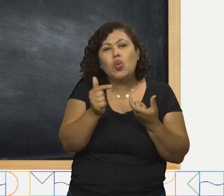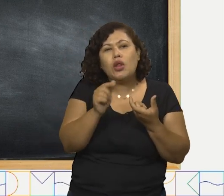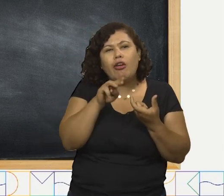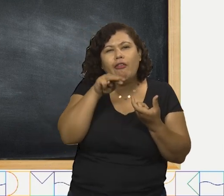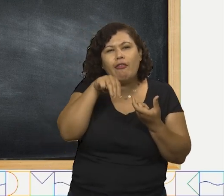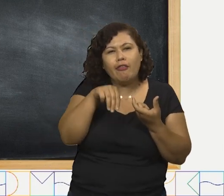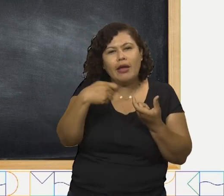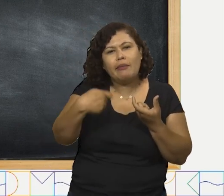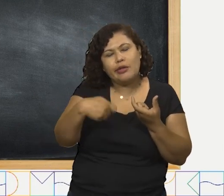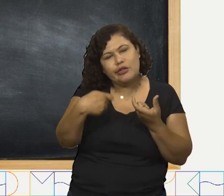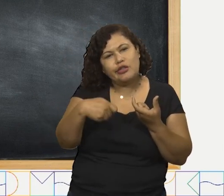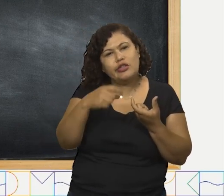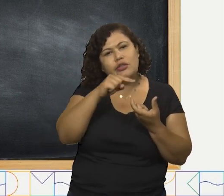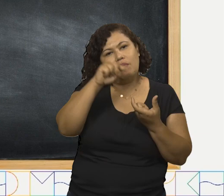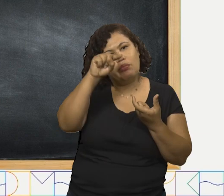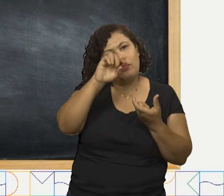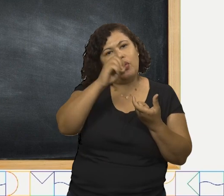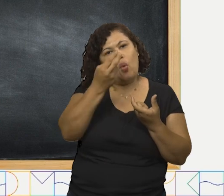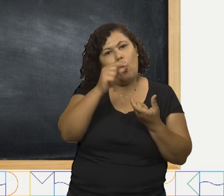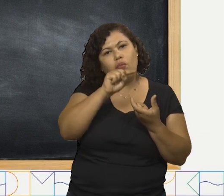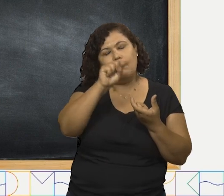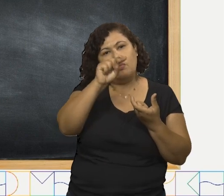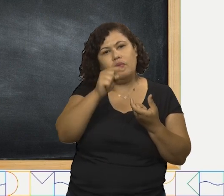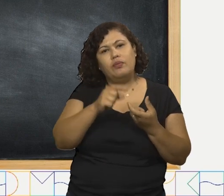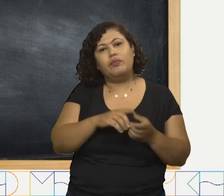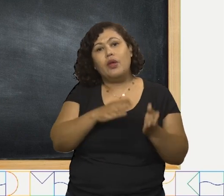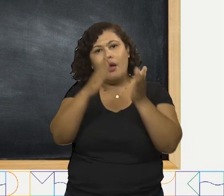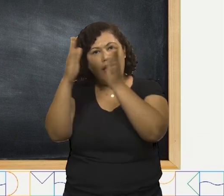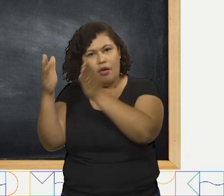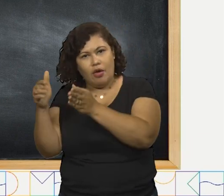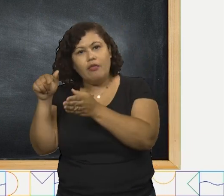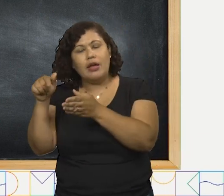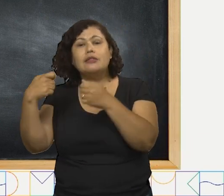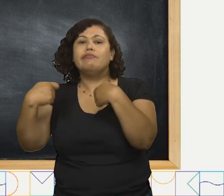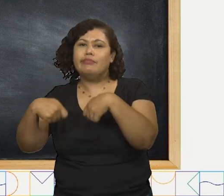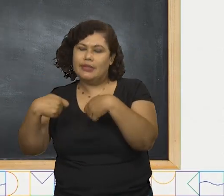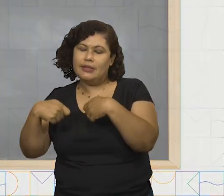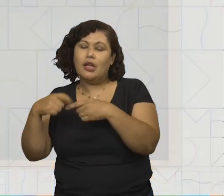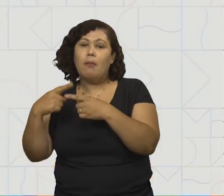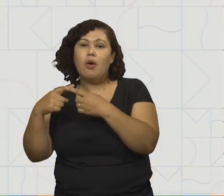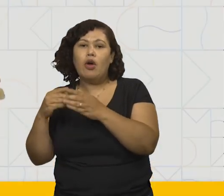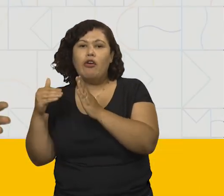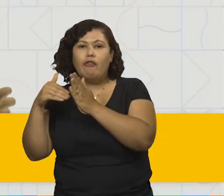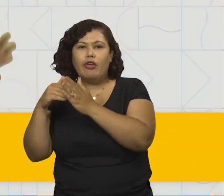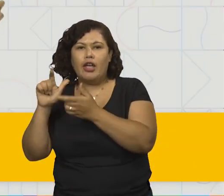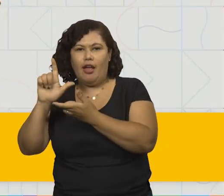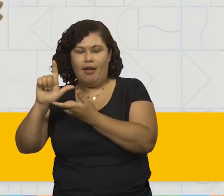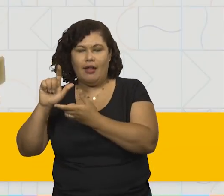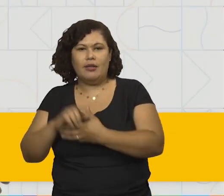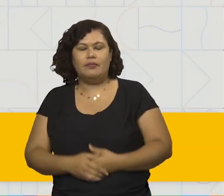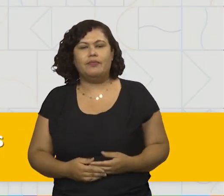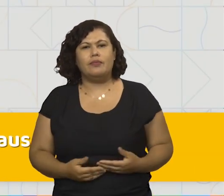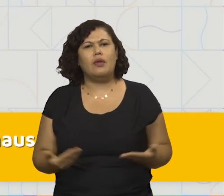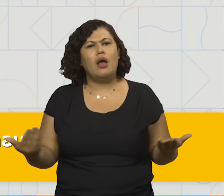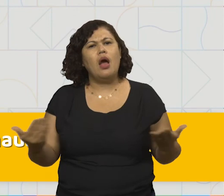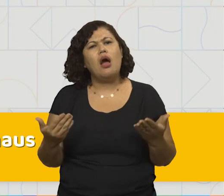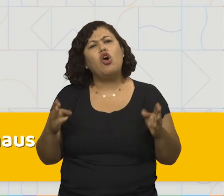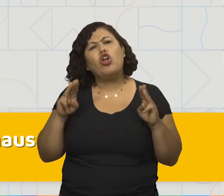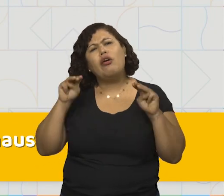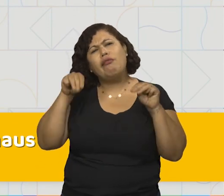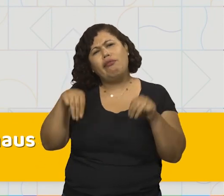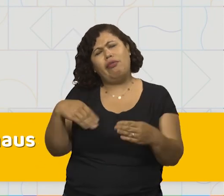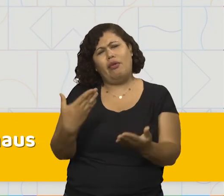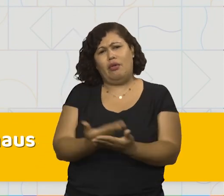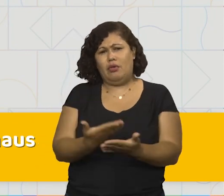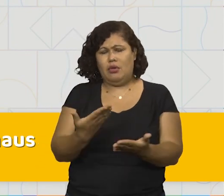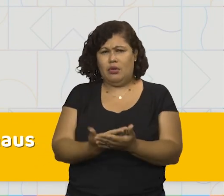não entra na regra. Ok, minha gente? Agora, vamos finalizar